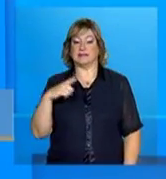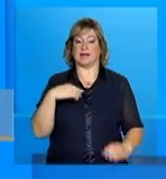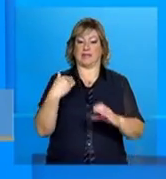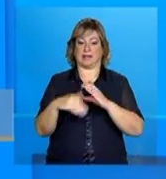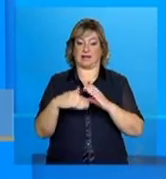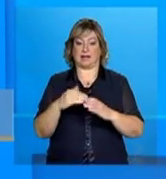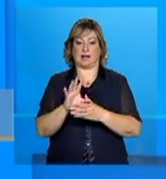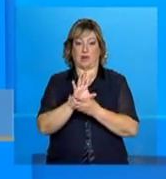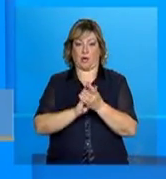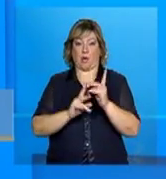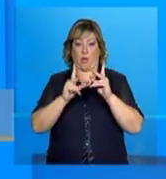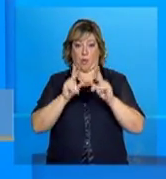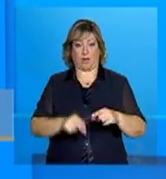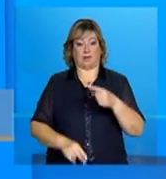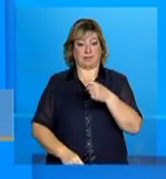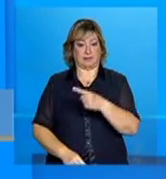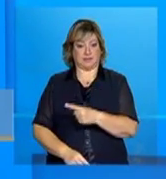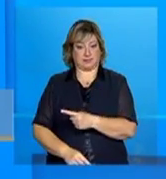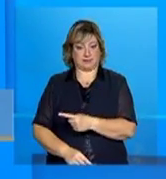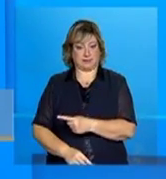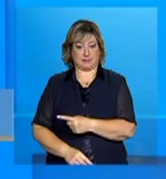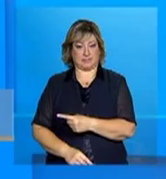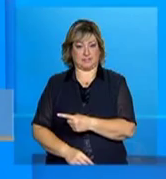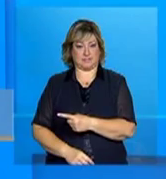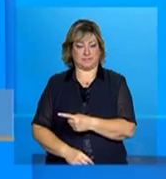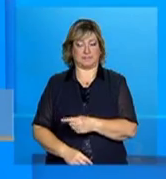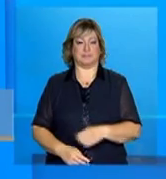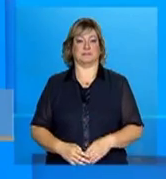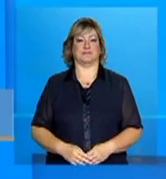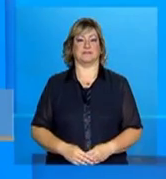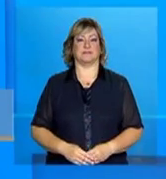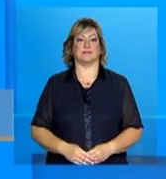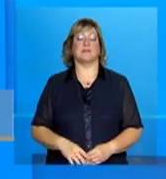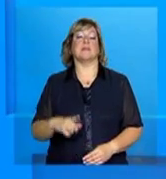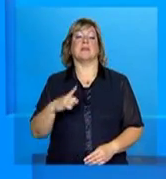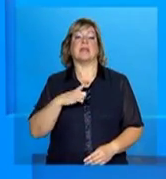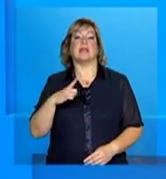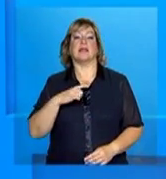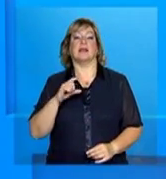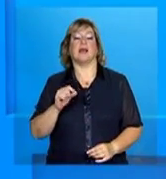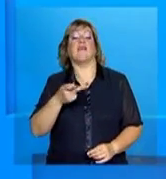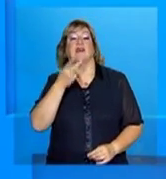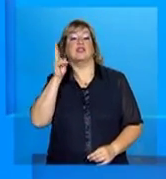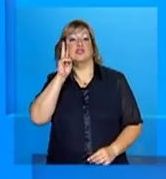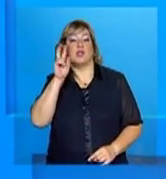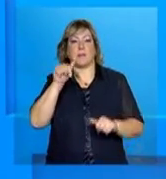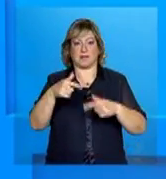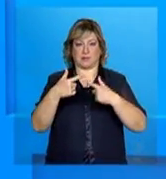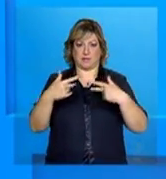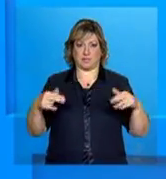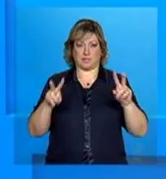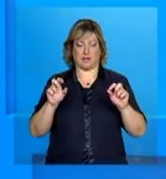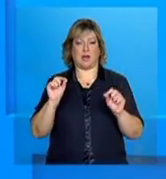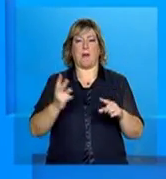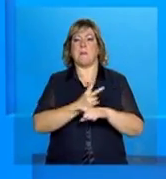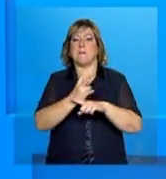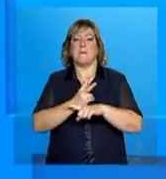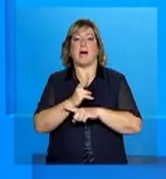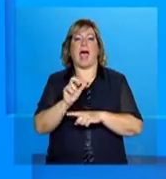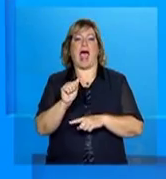-mail tele arroba mds.gov.br. Bem, e para falar sobre essas ações de busca ativa do